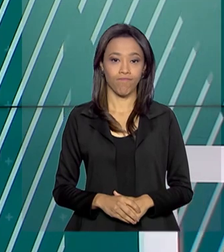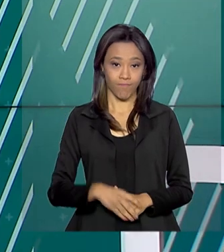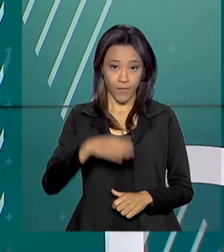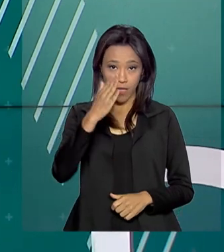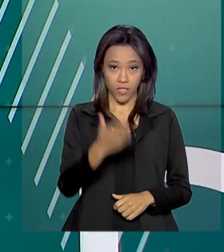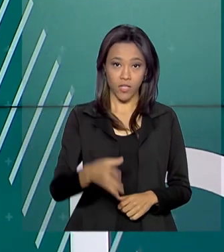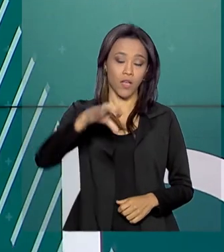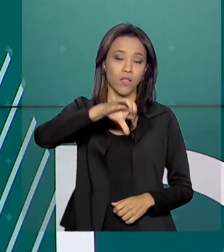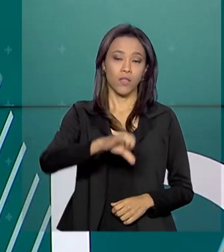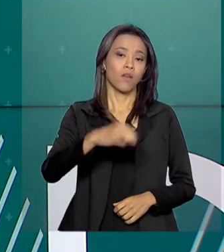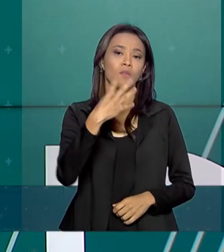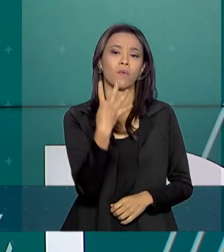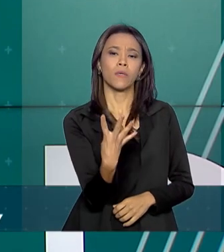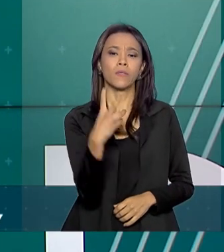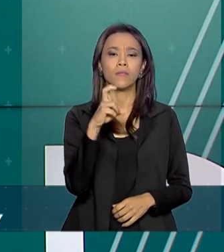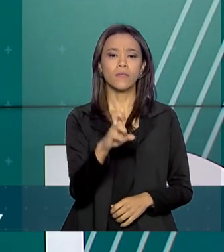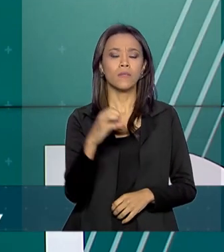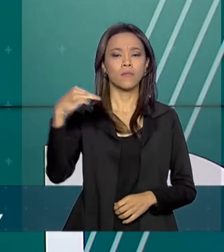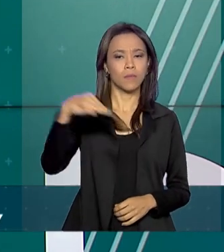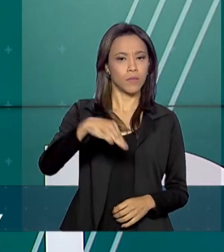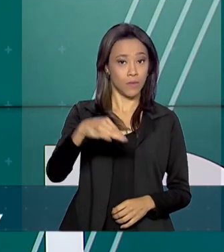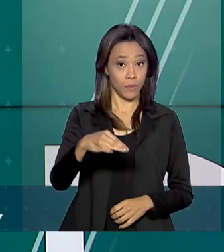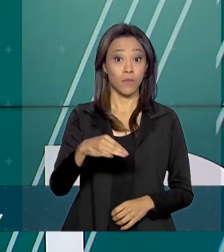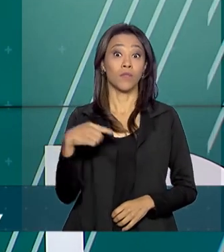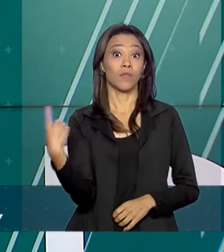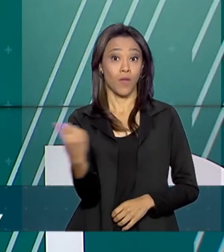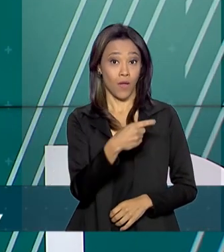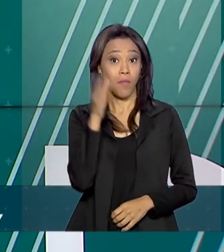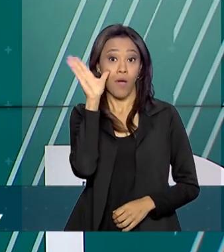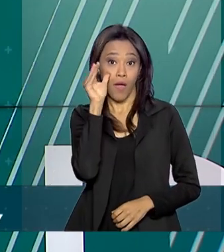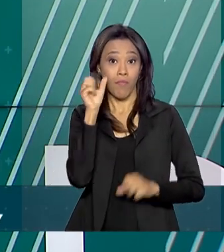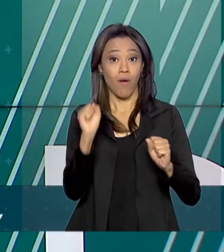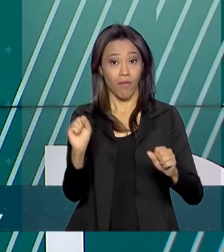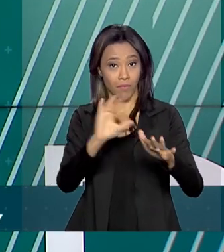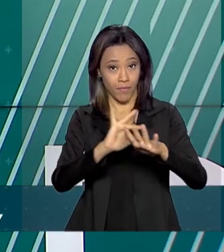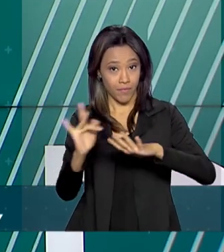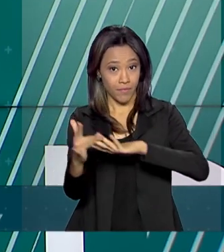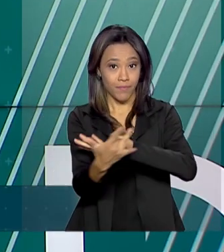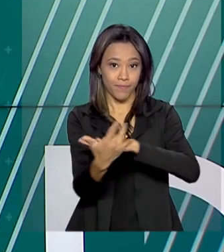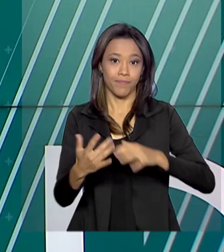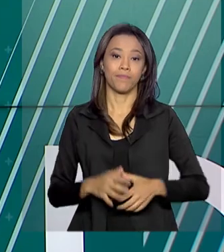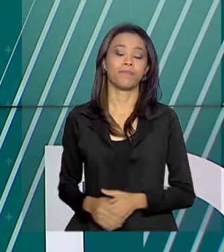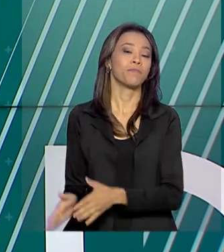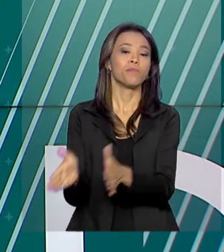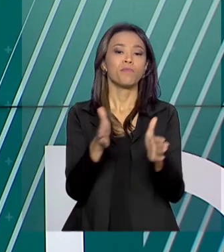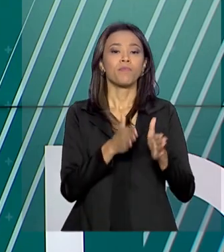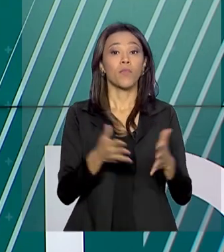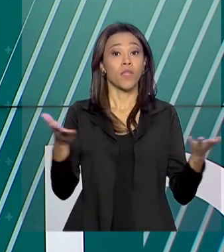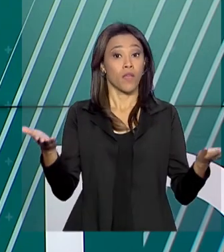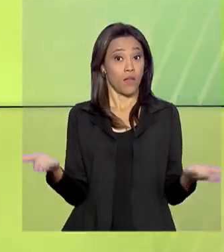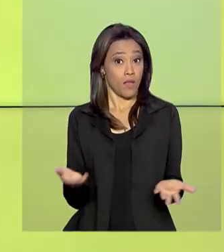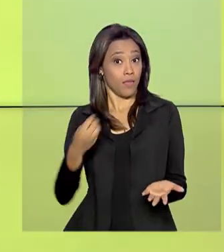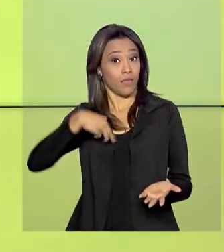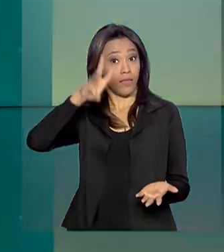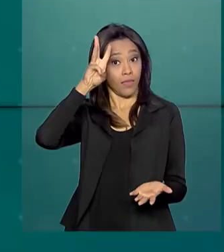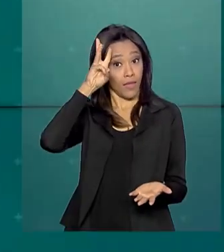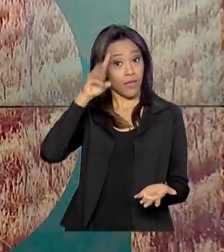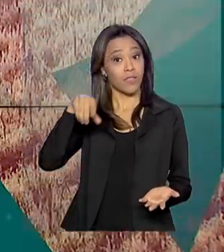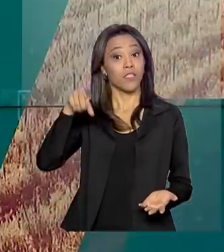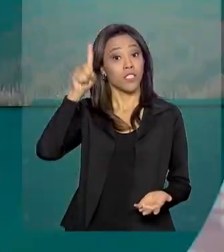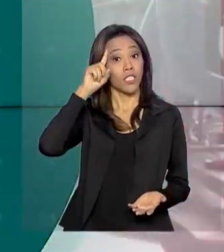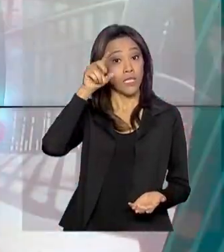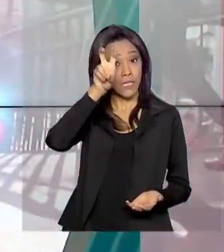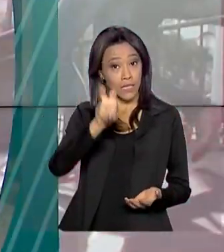São 9 horas e 45 minutos, estamos ao vivo também pelas redes sociais. Esta terça-feira, 5 de